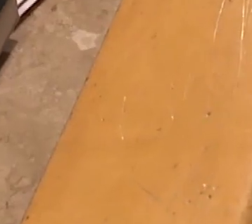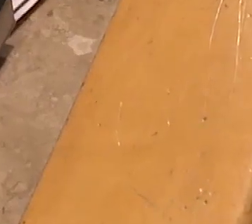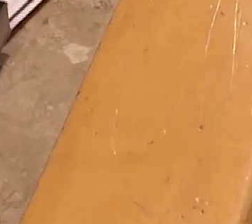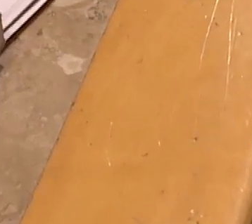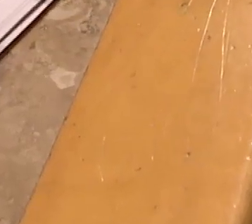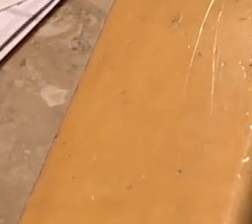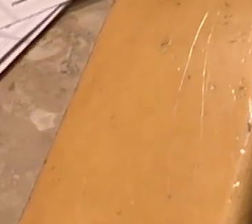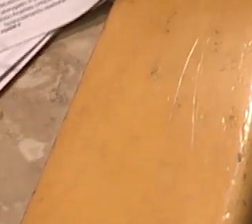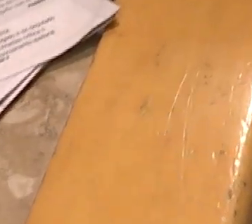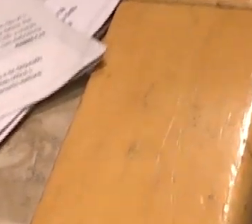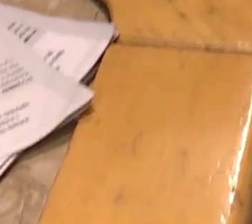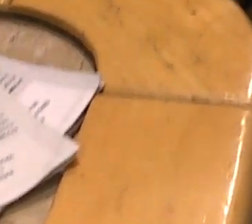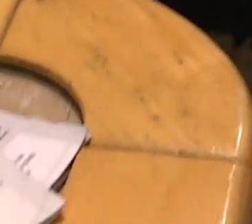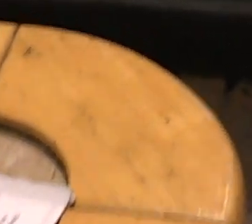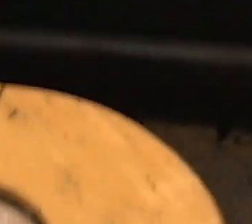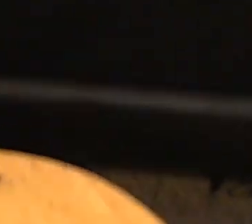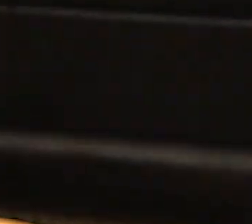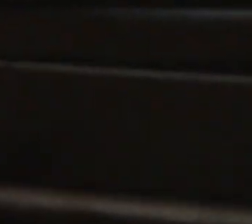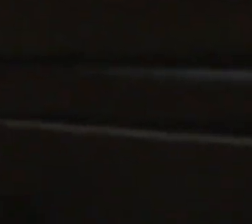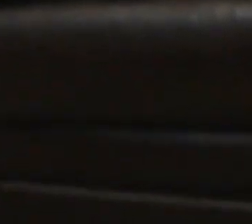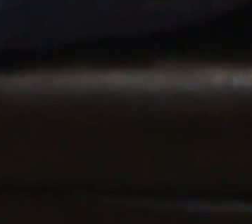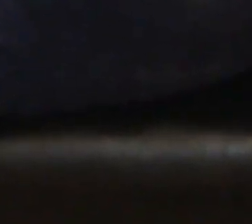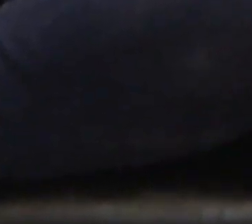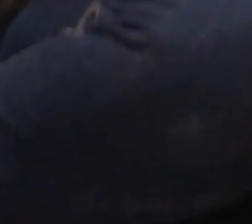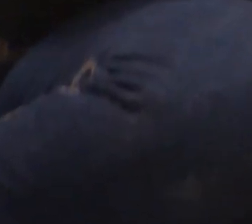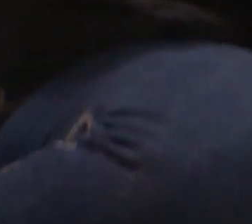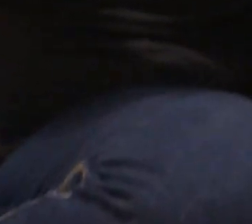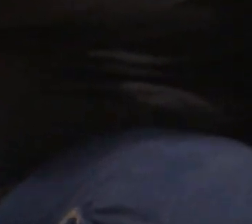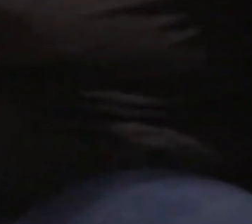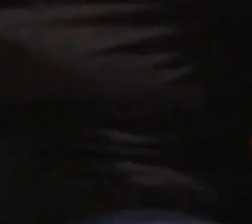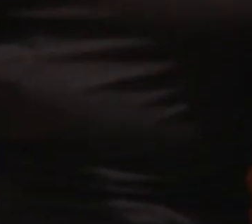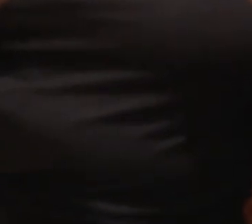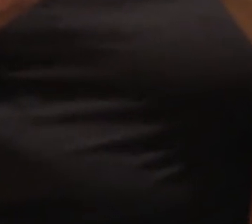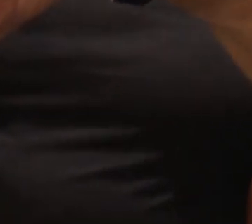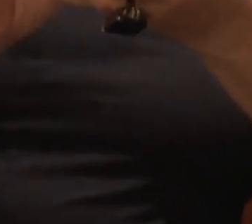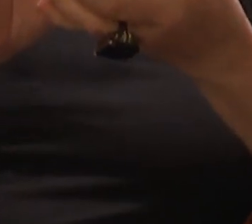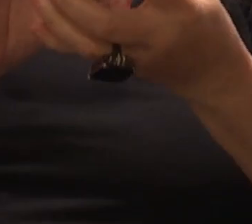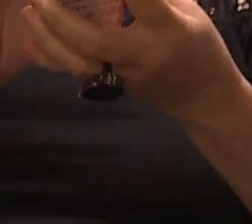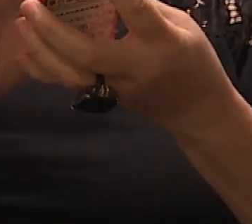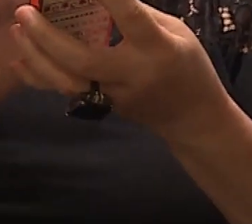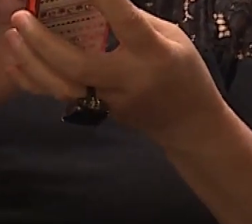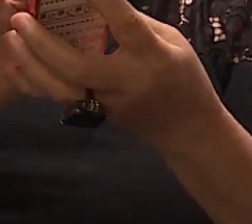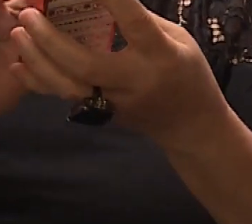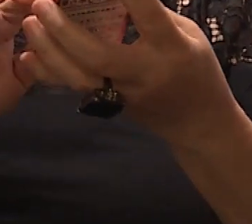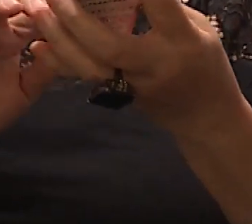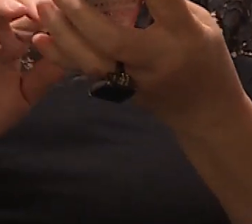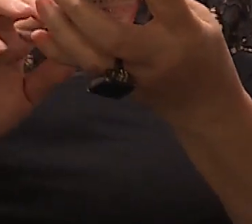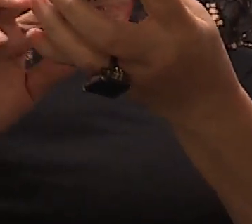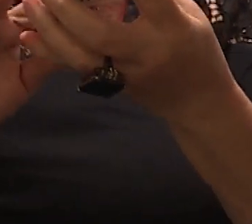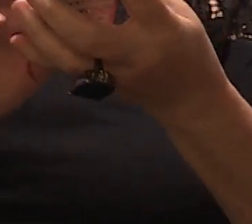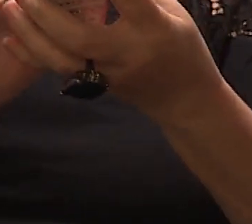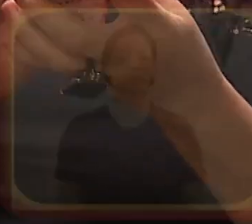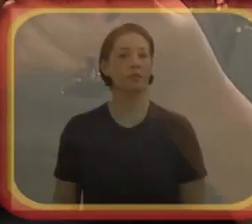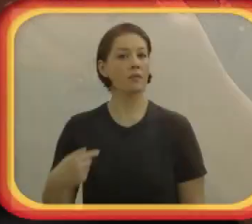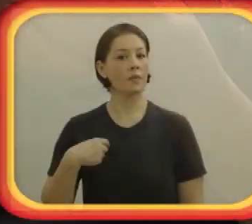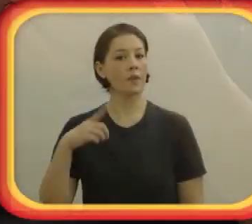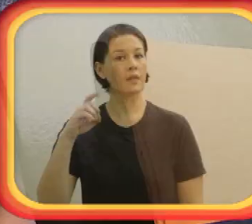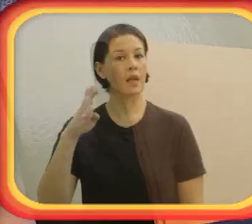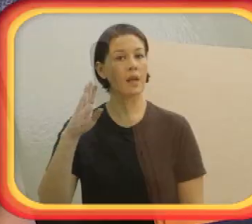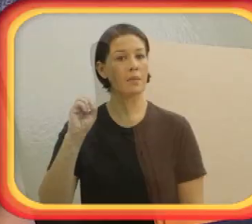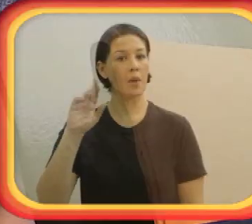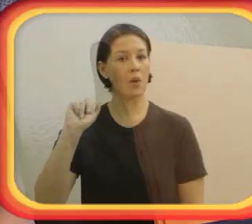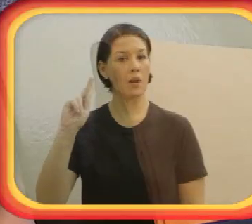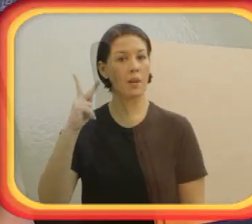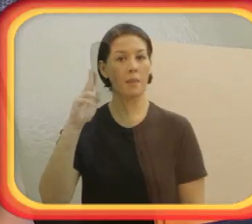Mesa de centro, com livros e revistas. Sentada em um sofá, uma mulher de óculos escuros usa o celular. Eu